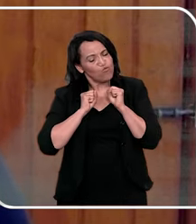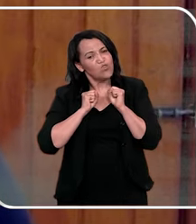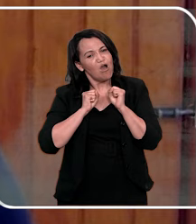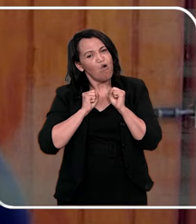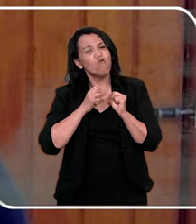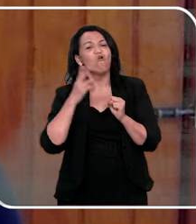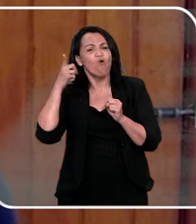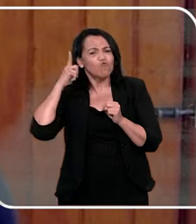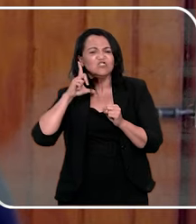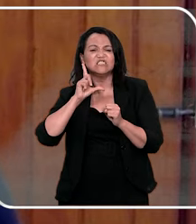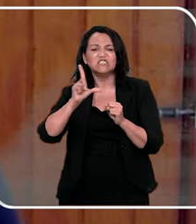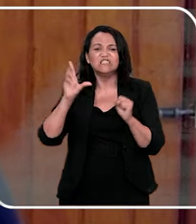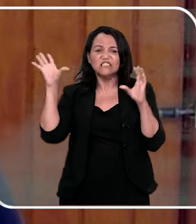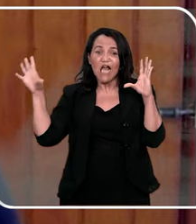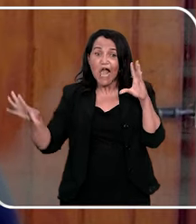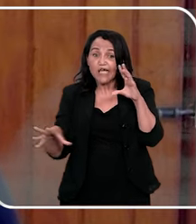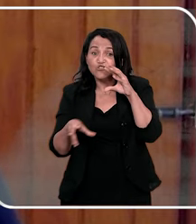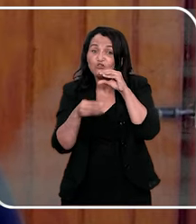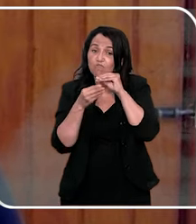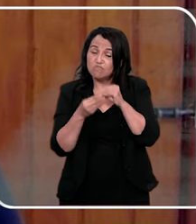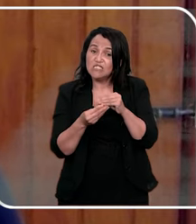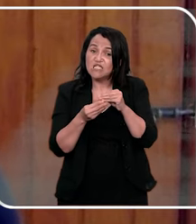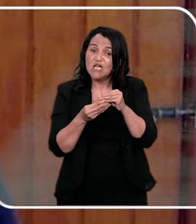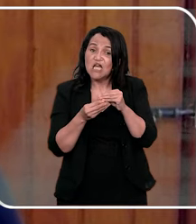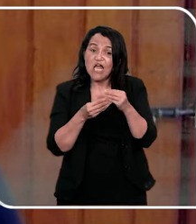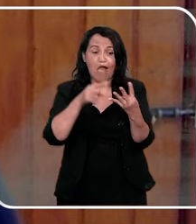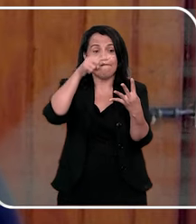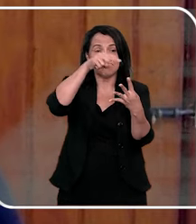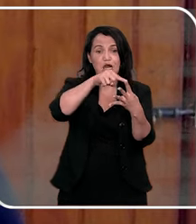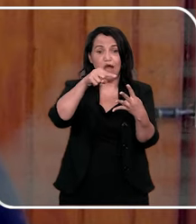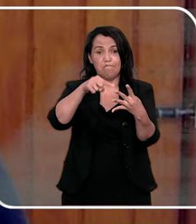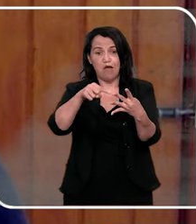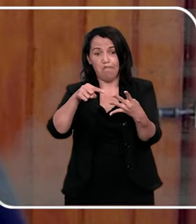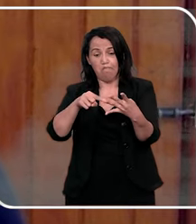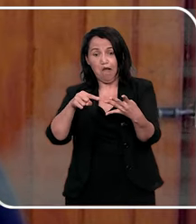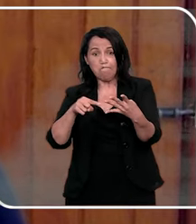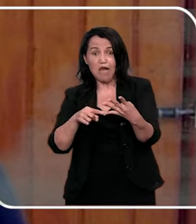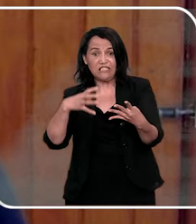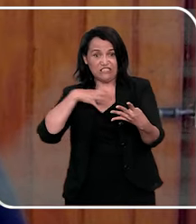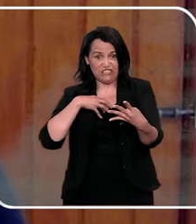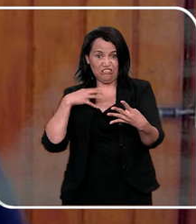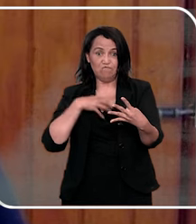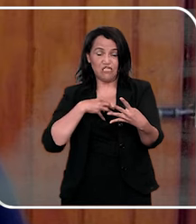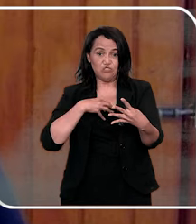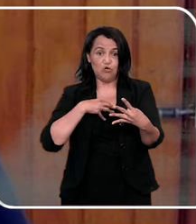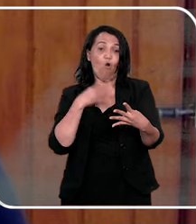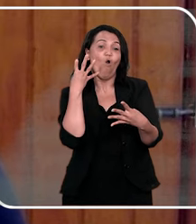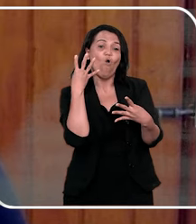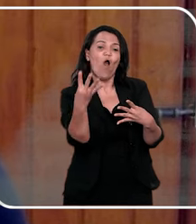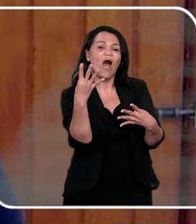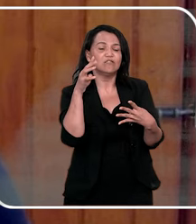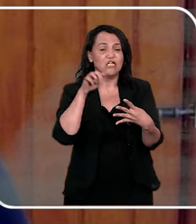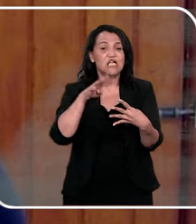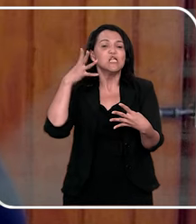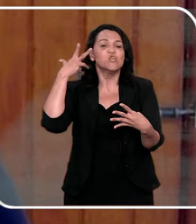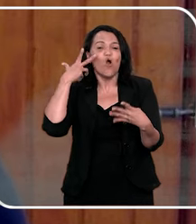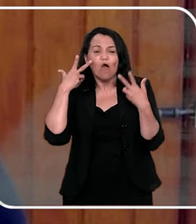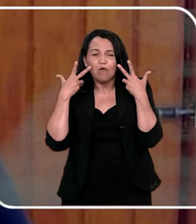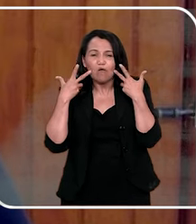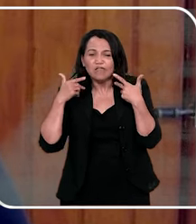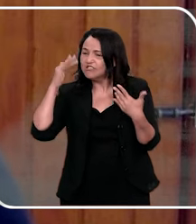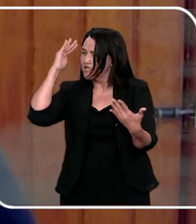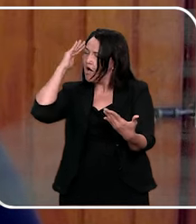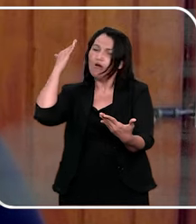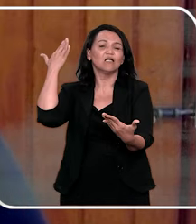completa, mas se eu pudesse resumir, é tudo isso aí, esses quatro sentimentos que acompanham a criança,